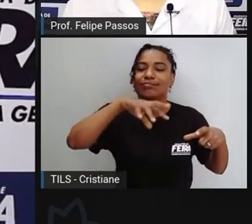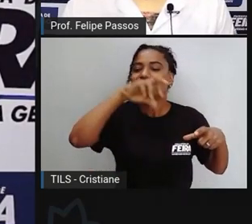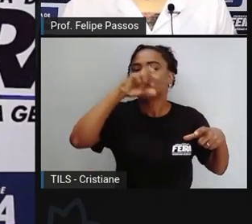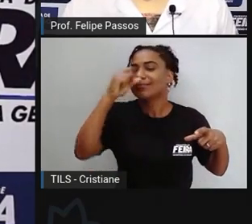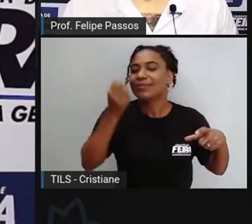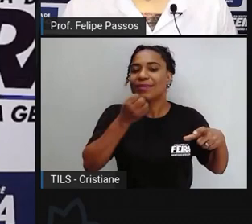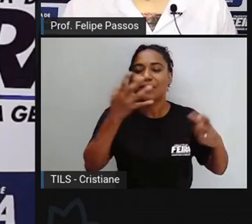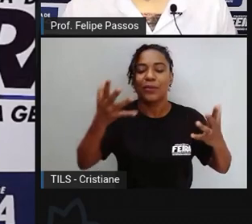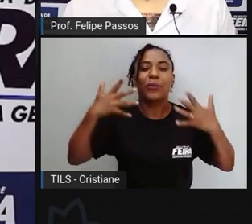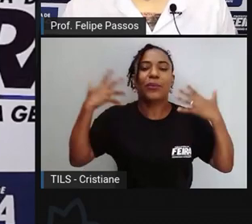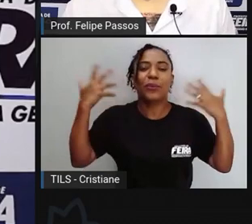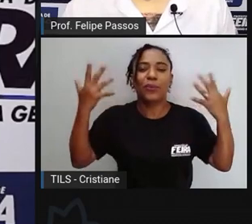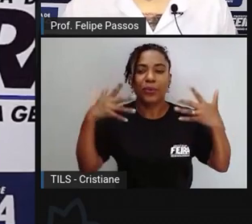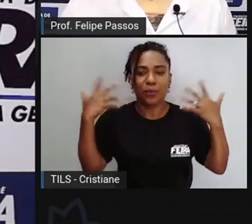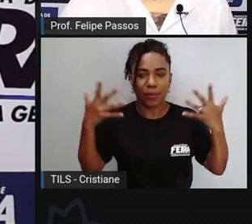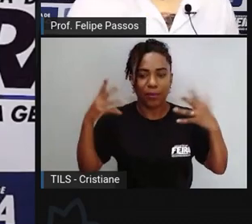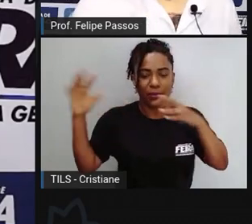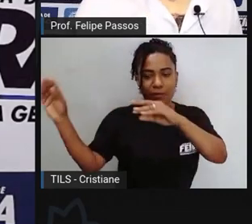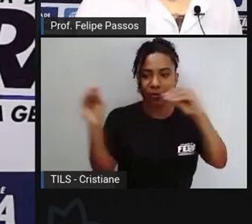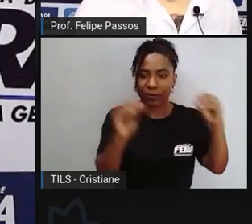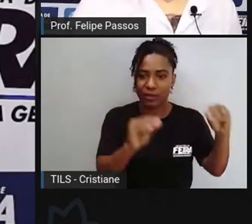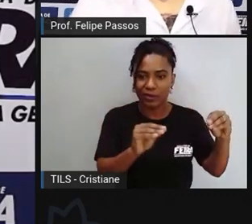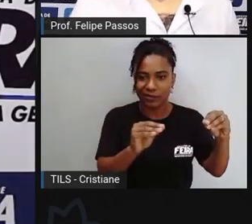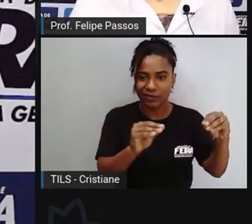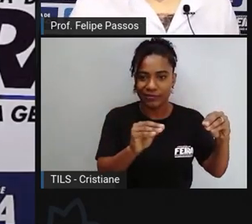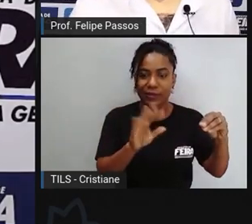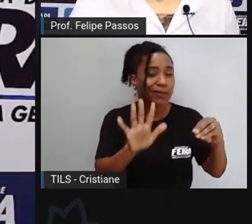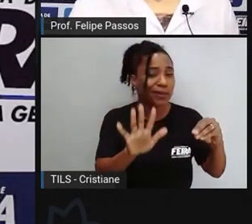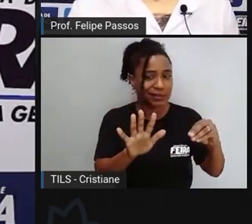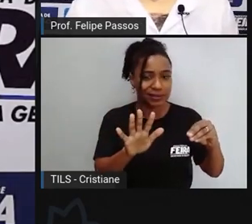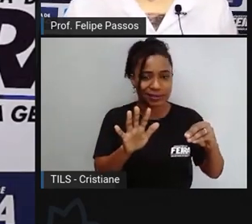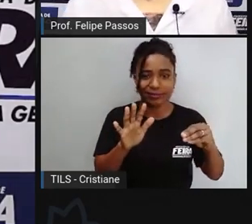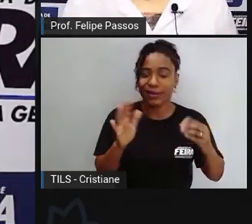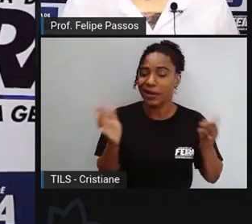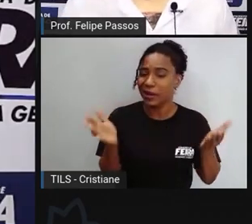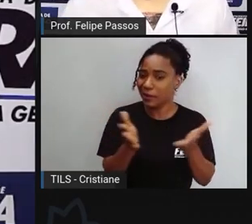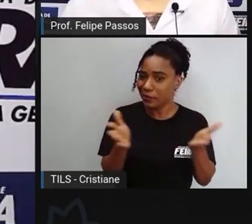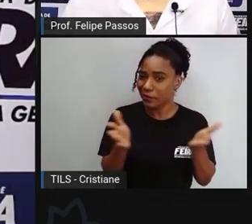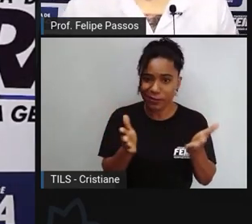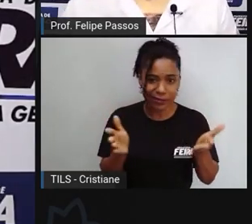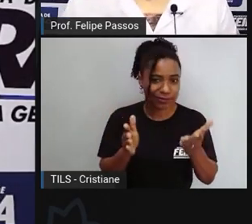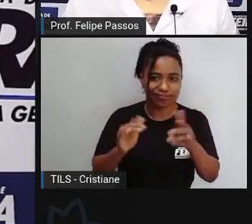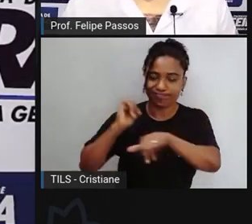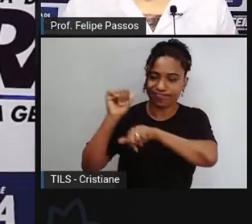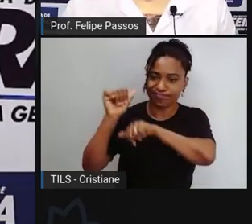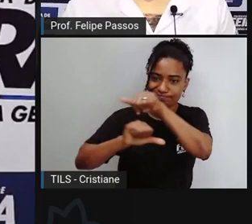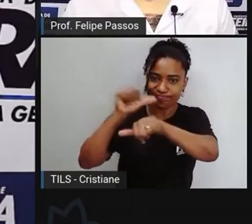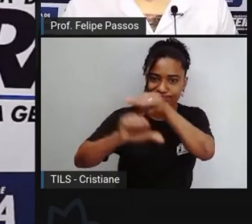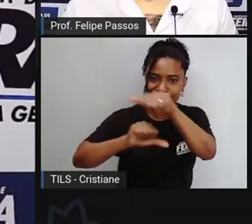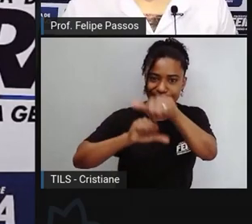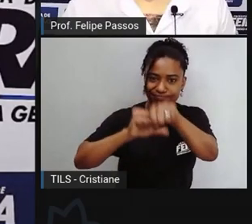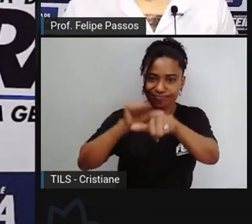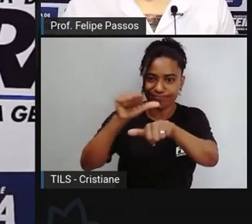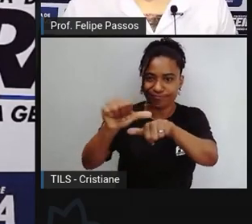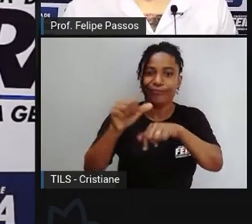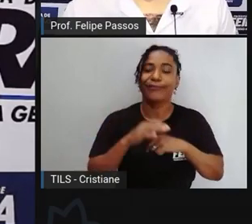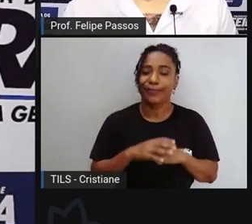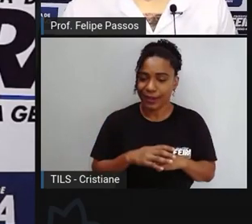questão muito importante que é a atualização permanente da legislação municipal,